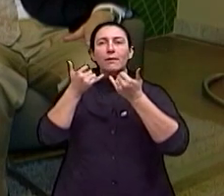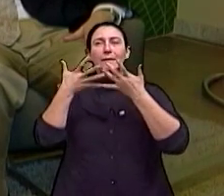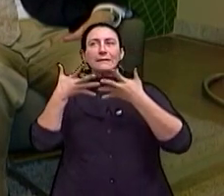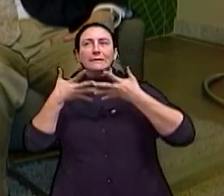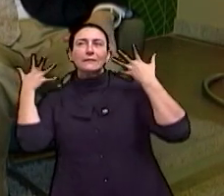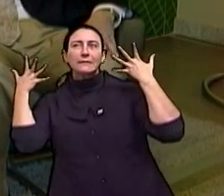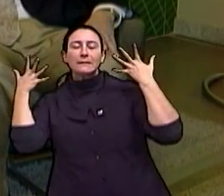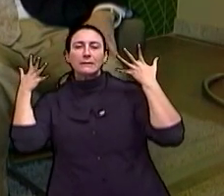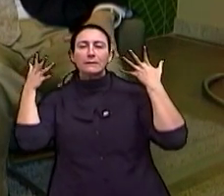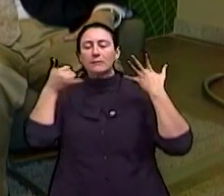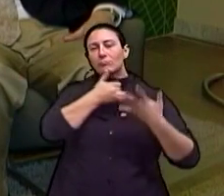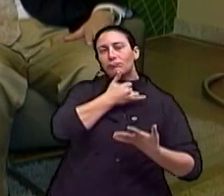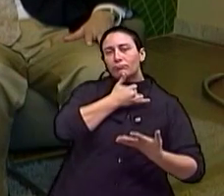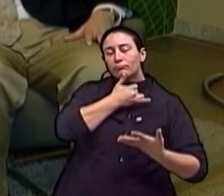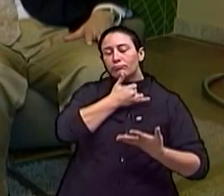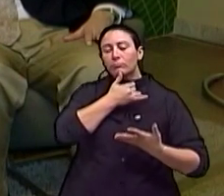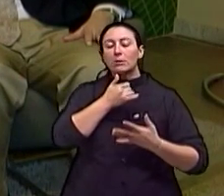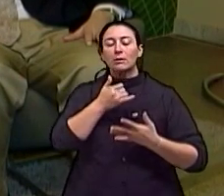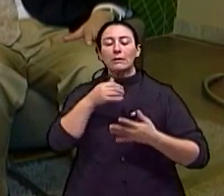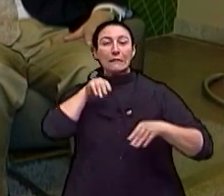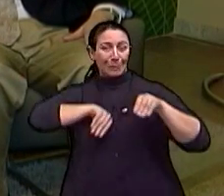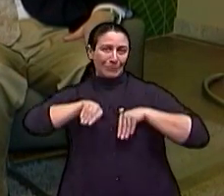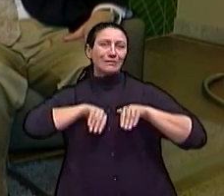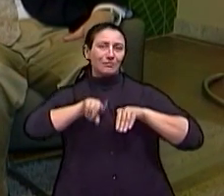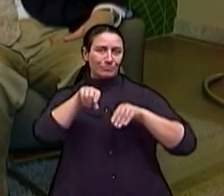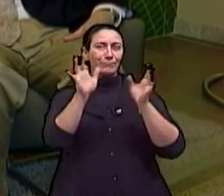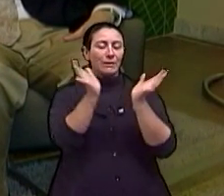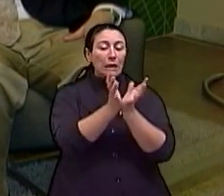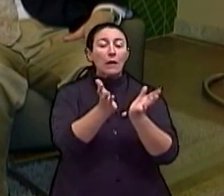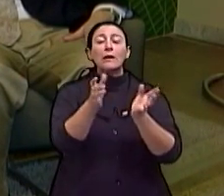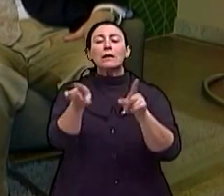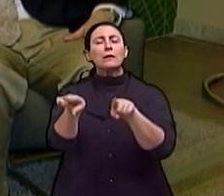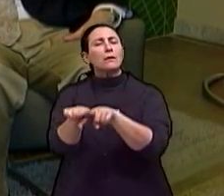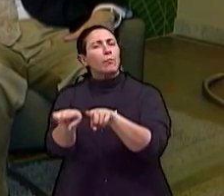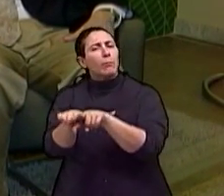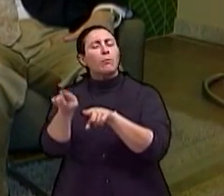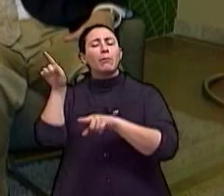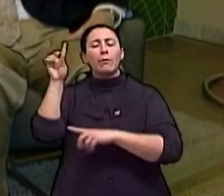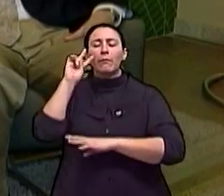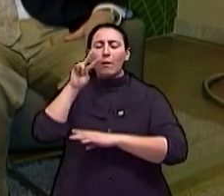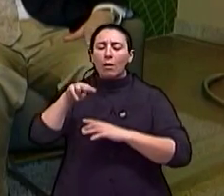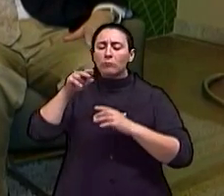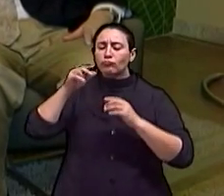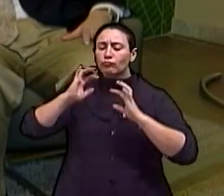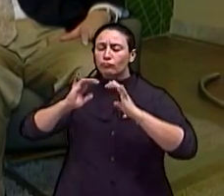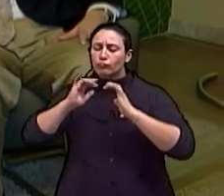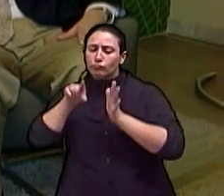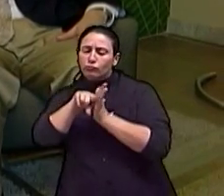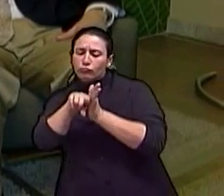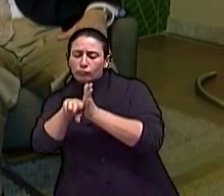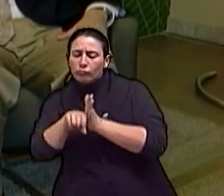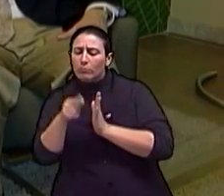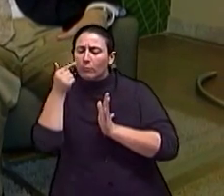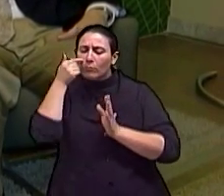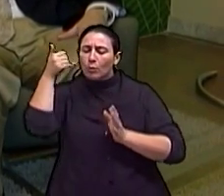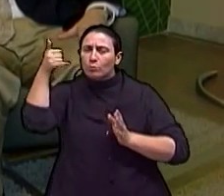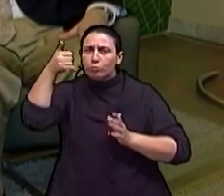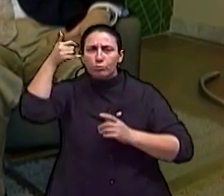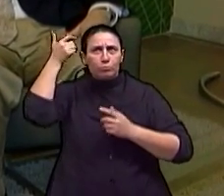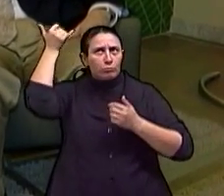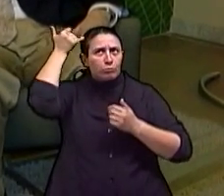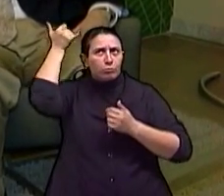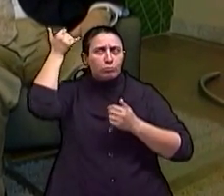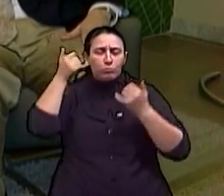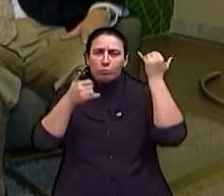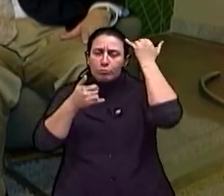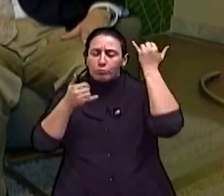doenças como depressão. E estamos também fazendo investigações para colocar eletrodos